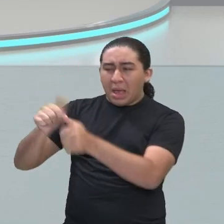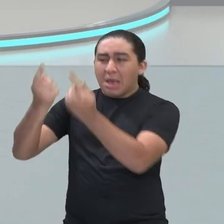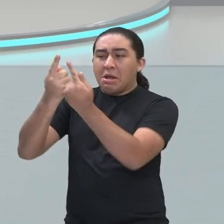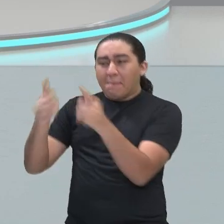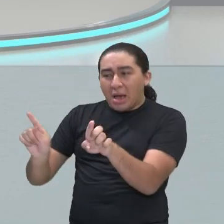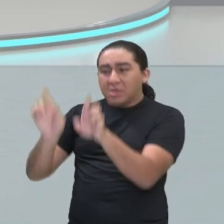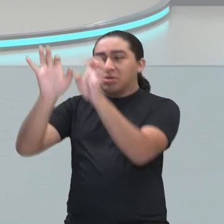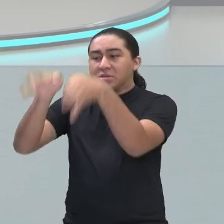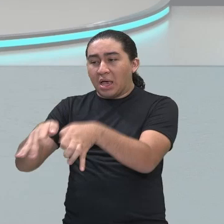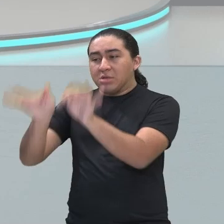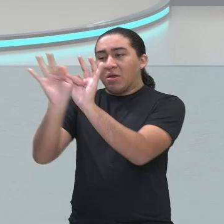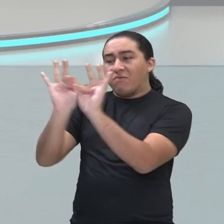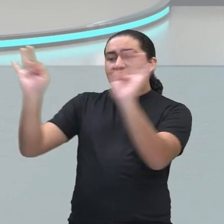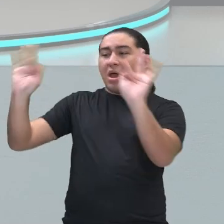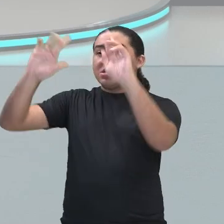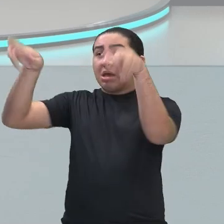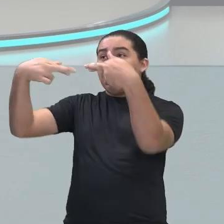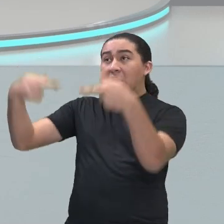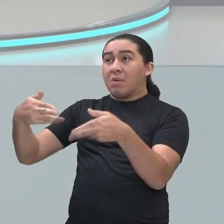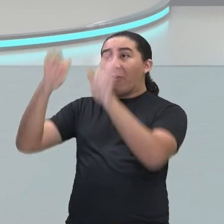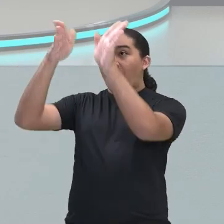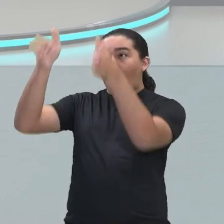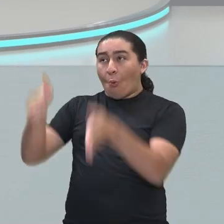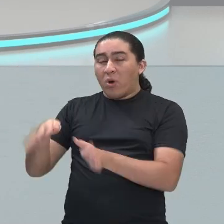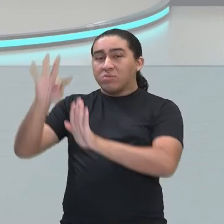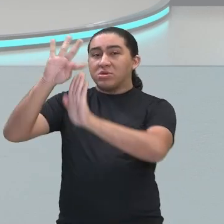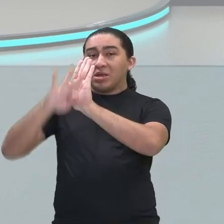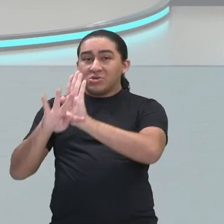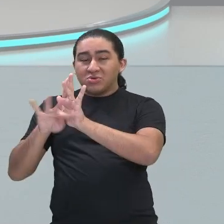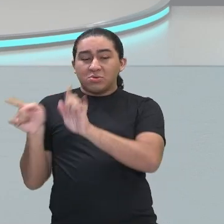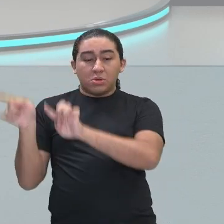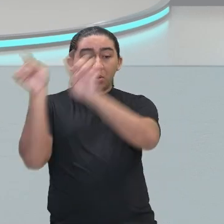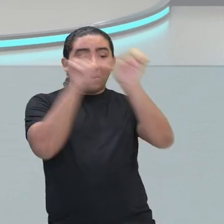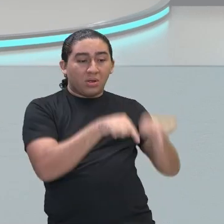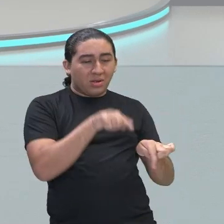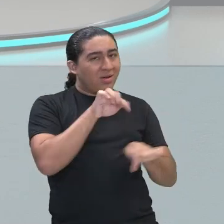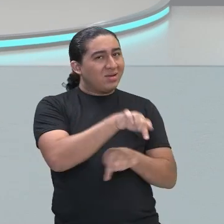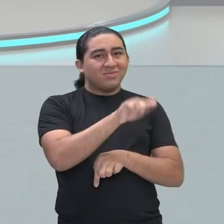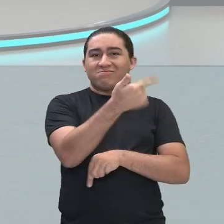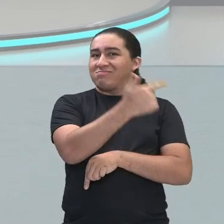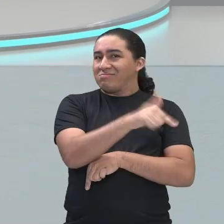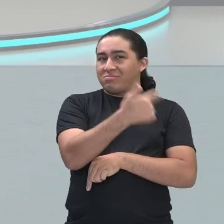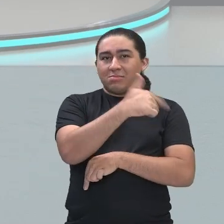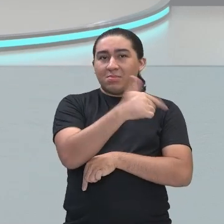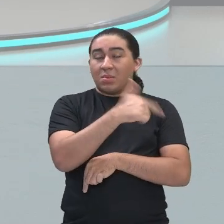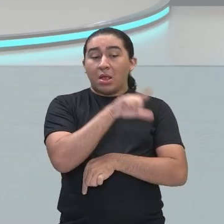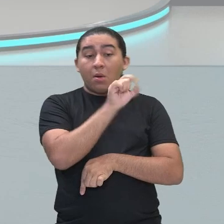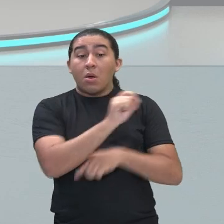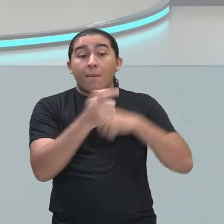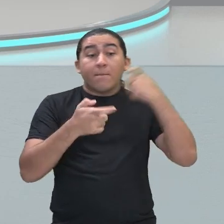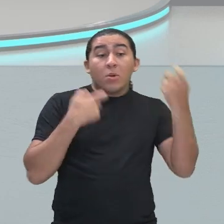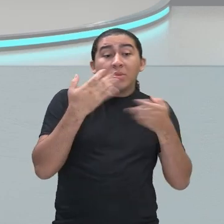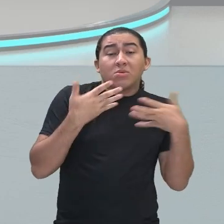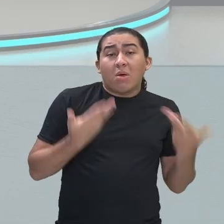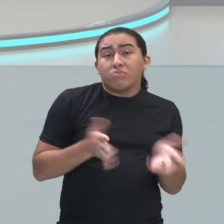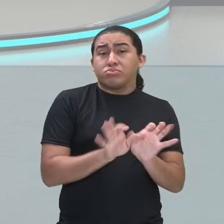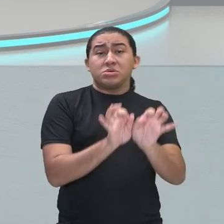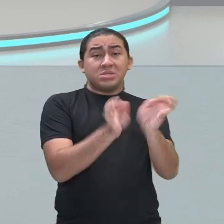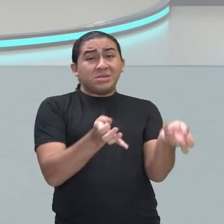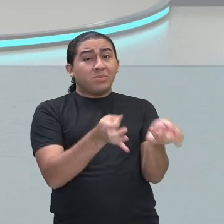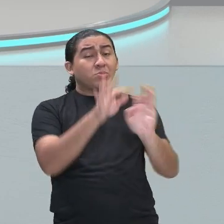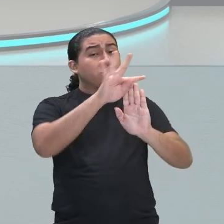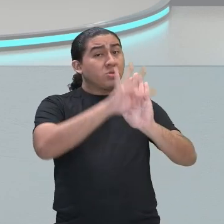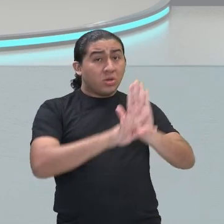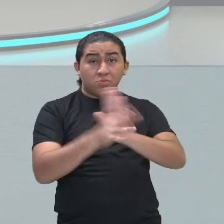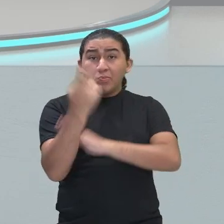forma, com rimas, com métricas, nesse período não. No período do arcadismo tudo é simples. É